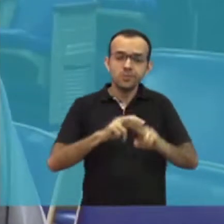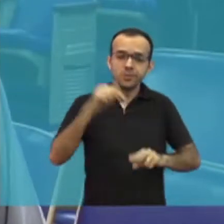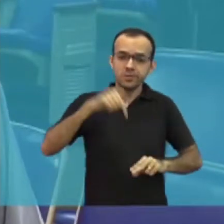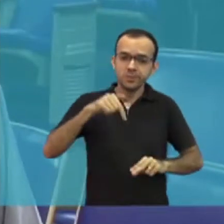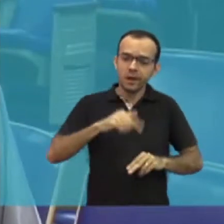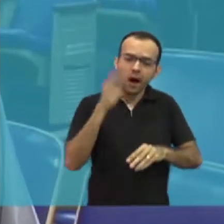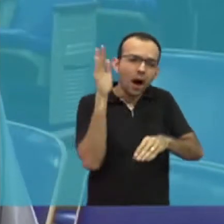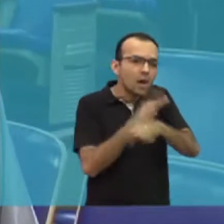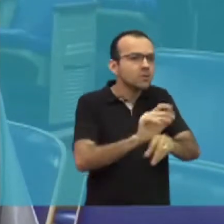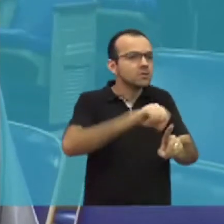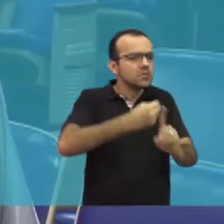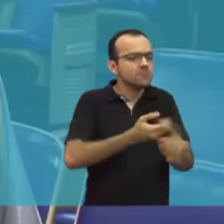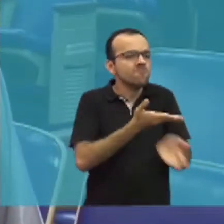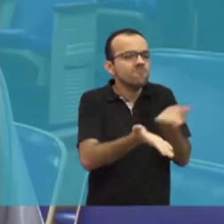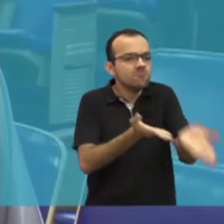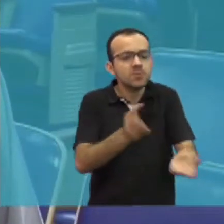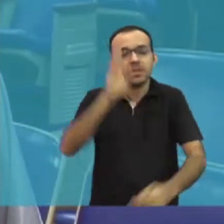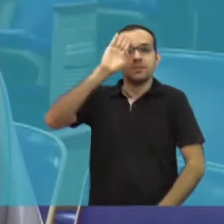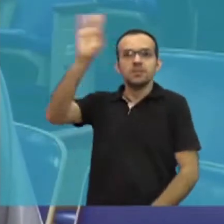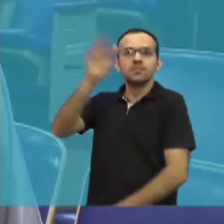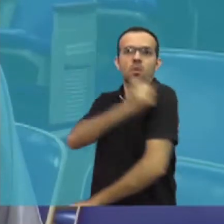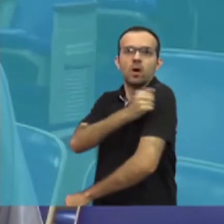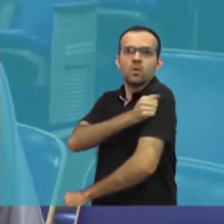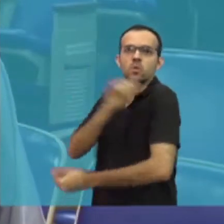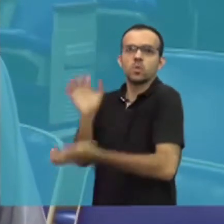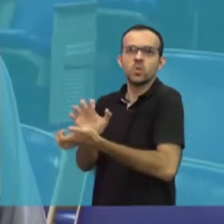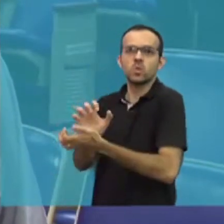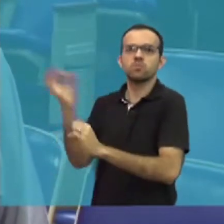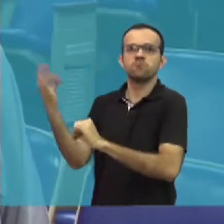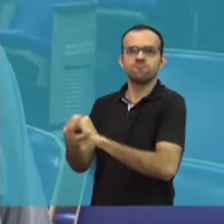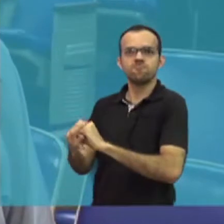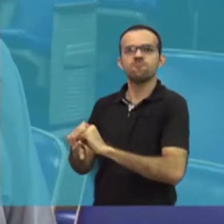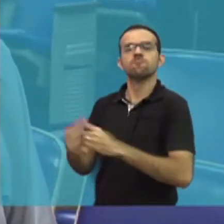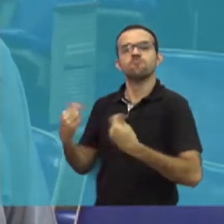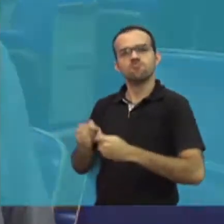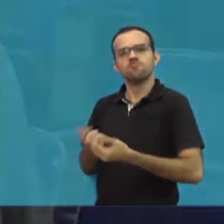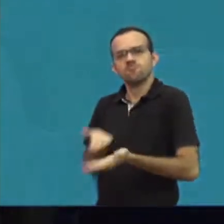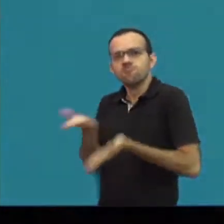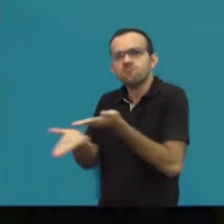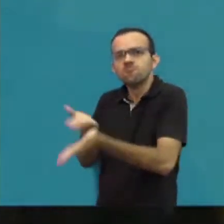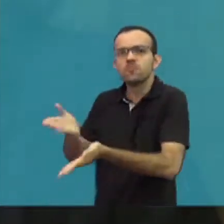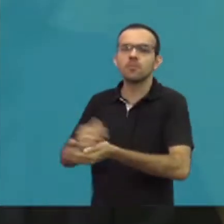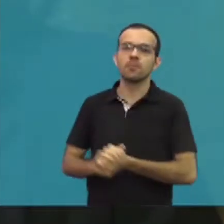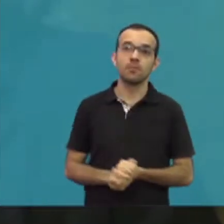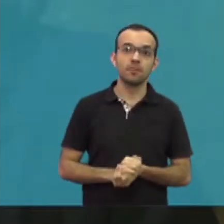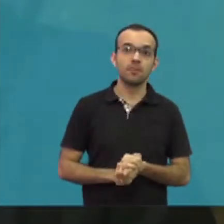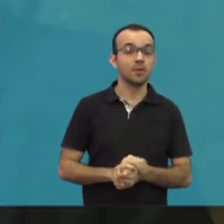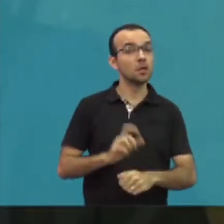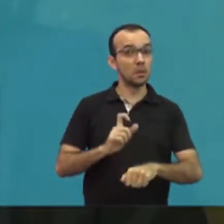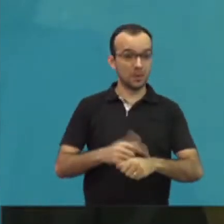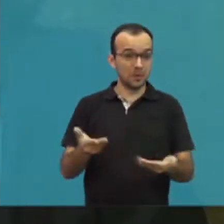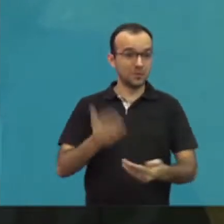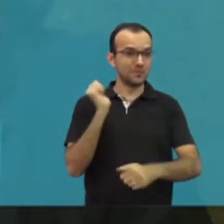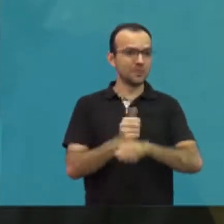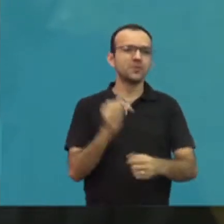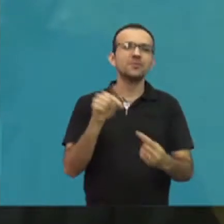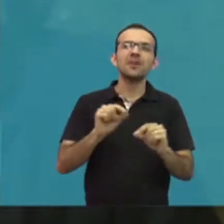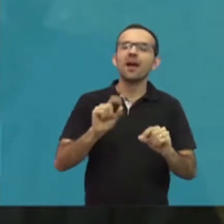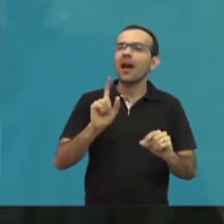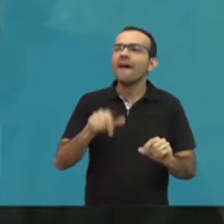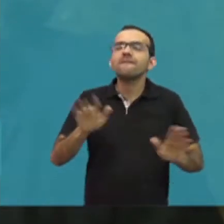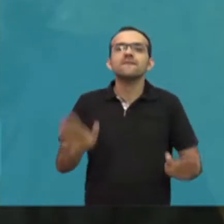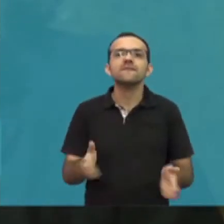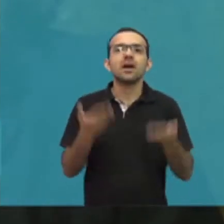melhor para atender a quem nos procura, principalmente o nosso aluno de graduação, que é o nosso principal cliente. É um momento festivo em onde a gente